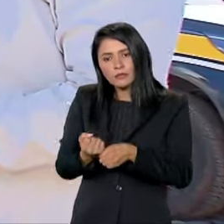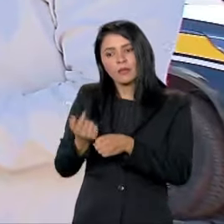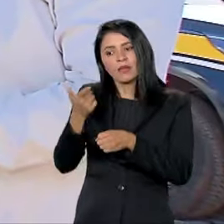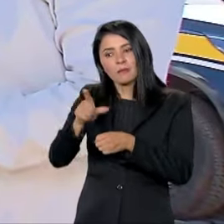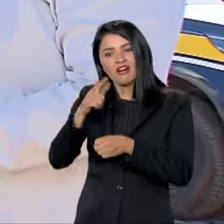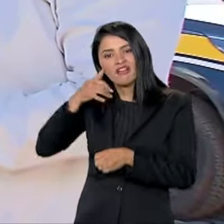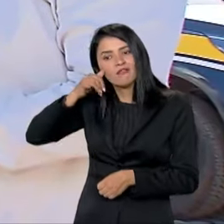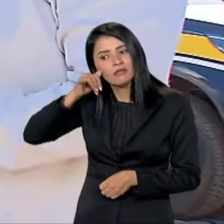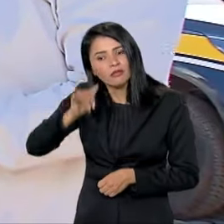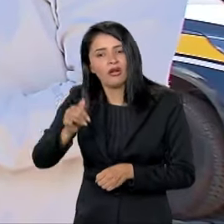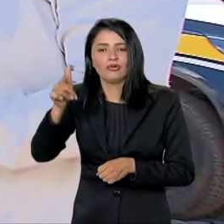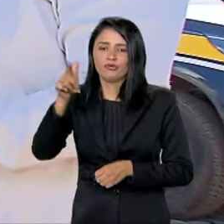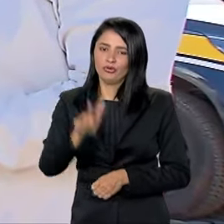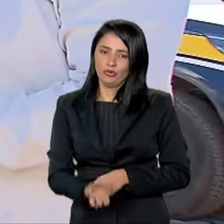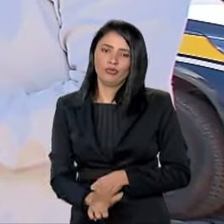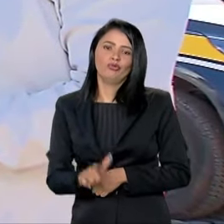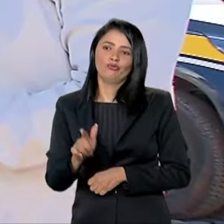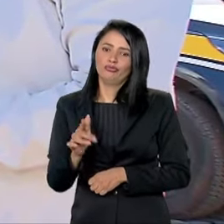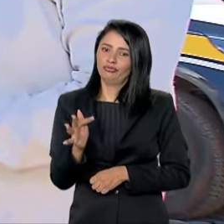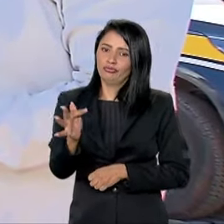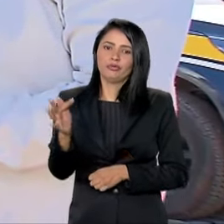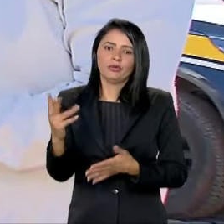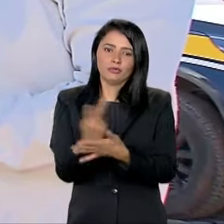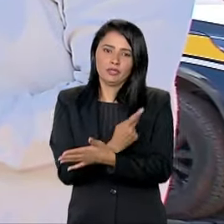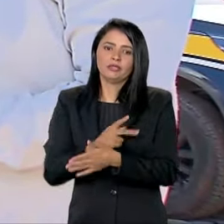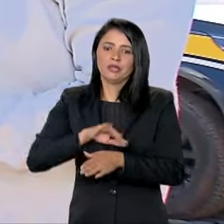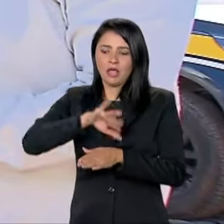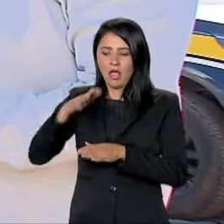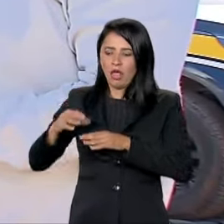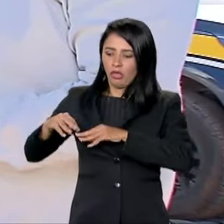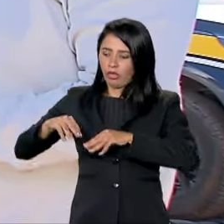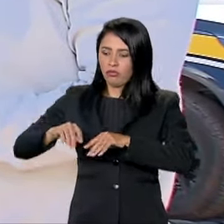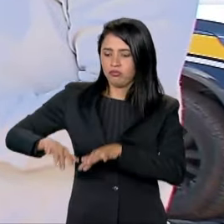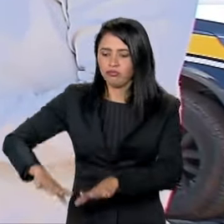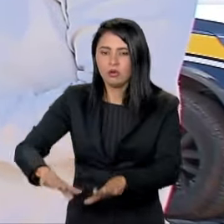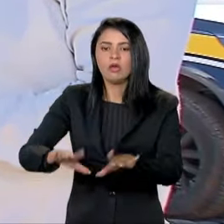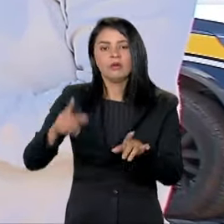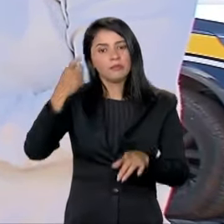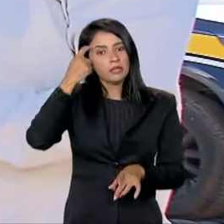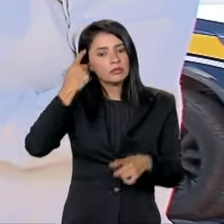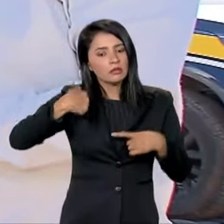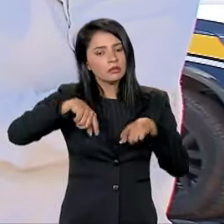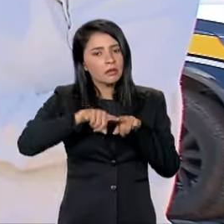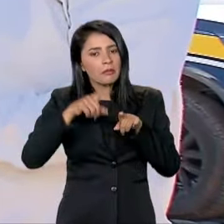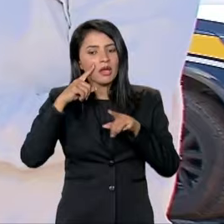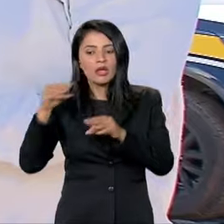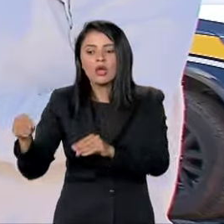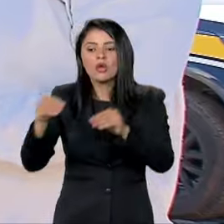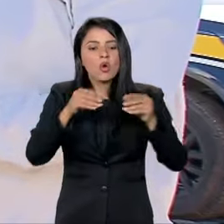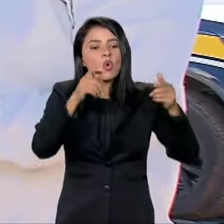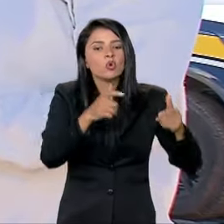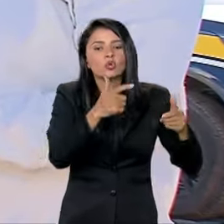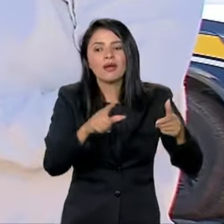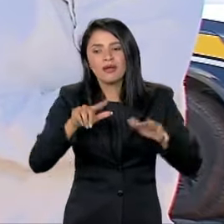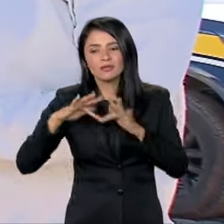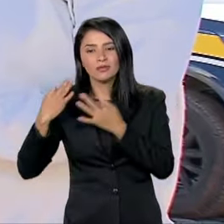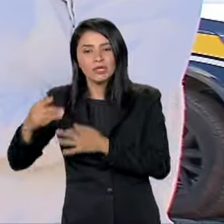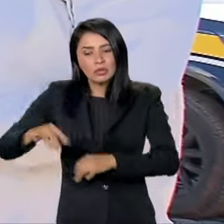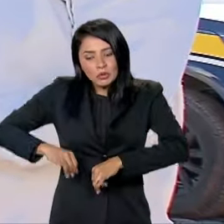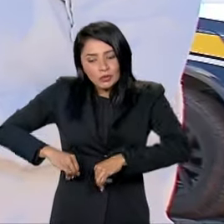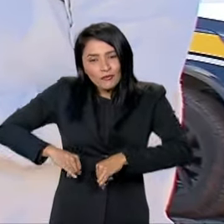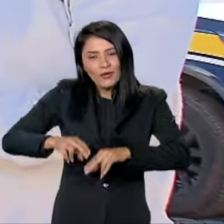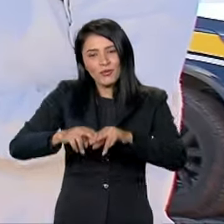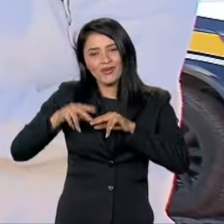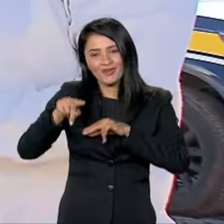prevenção para possíveis novos deslizamentos no futuro, mas também pensar nessa realocação dessas famílias que sofreram com esse